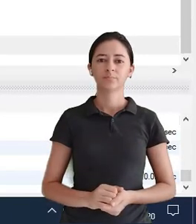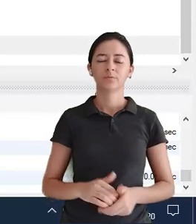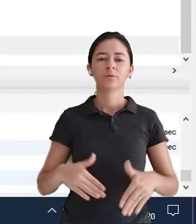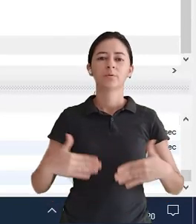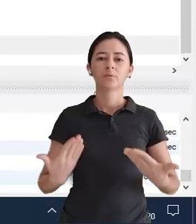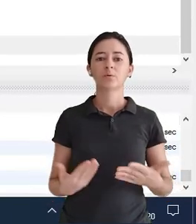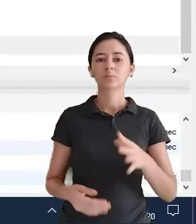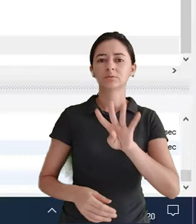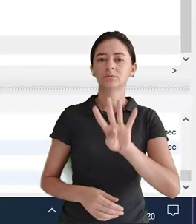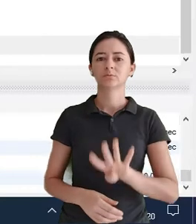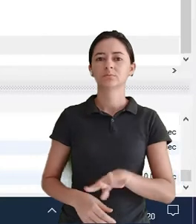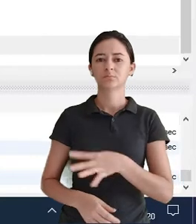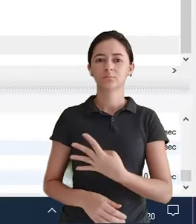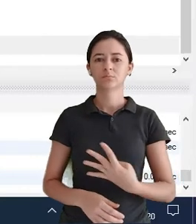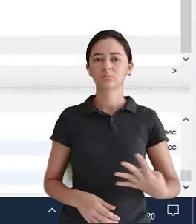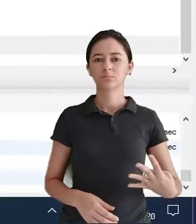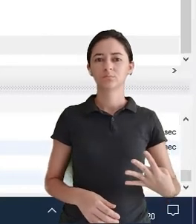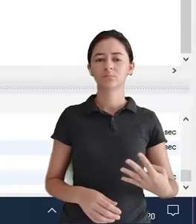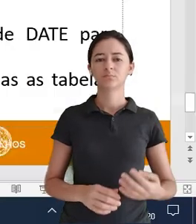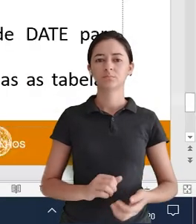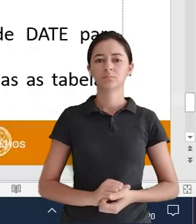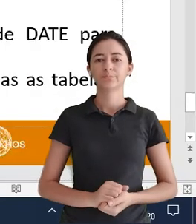Opa Qual é a tabela mesmo?